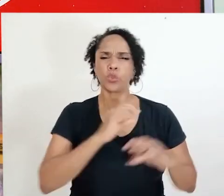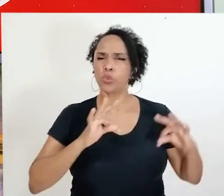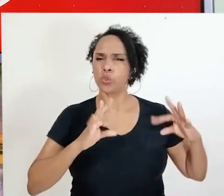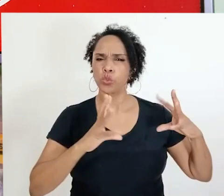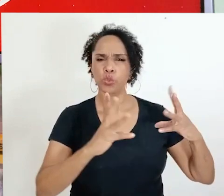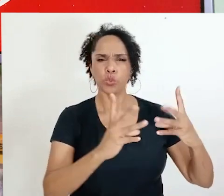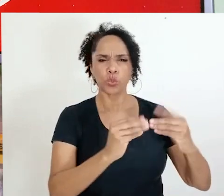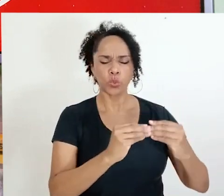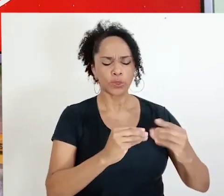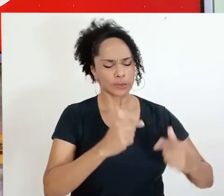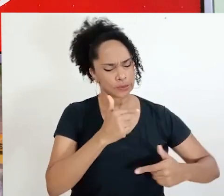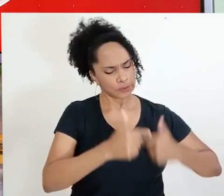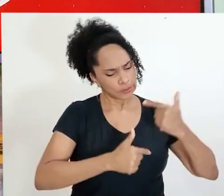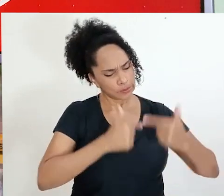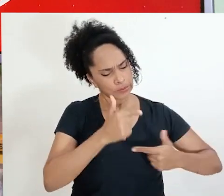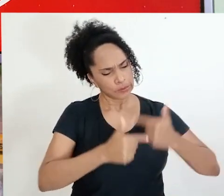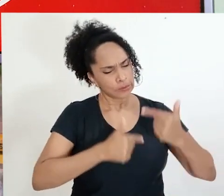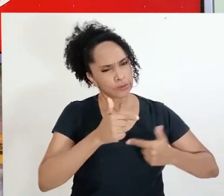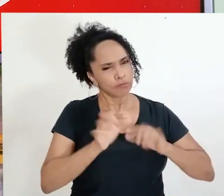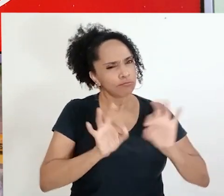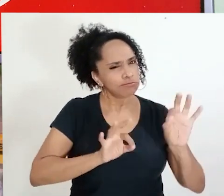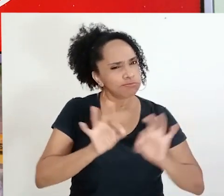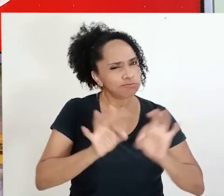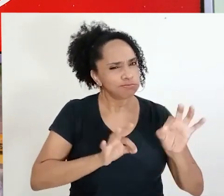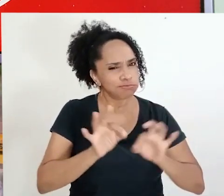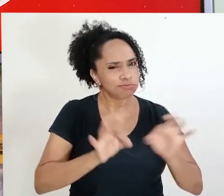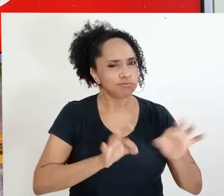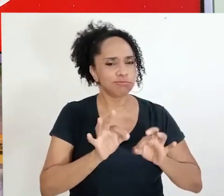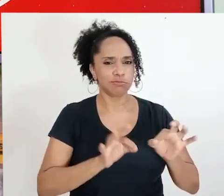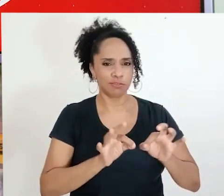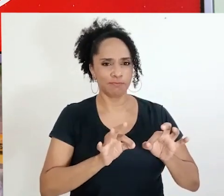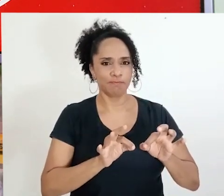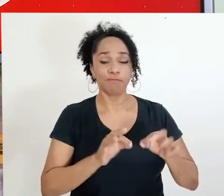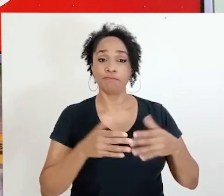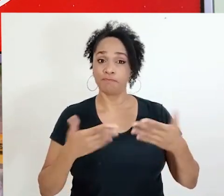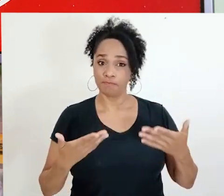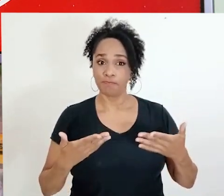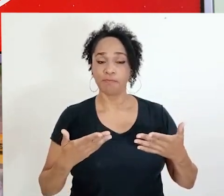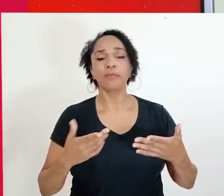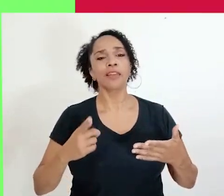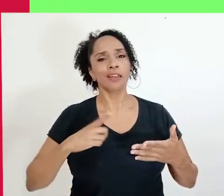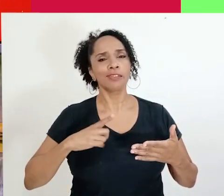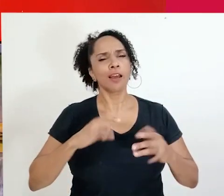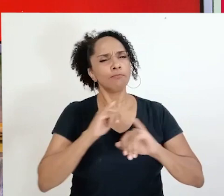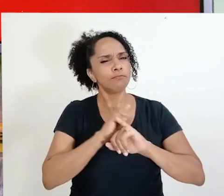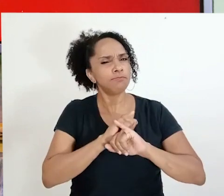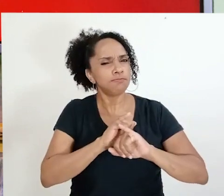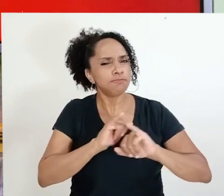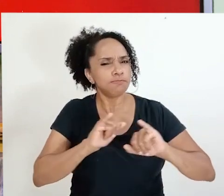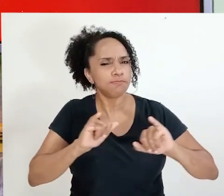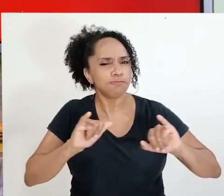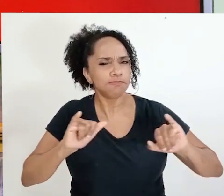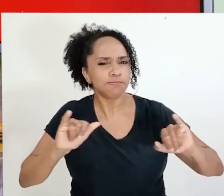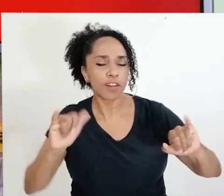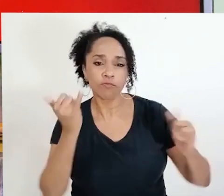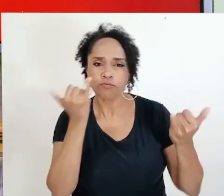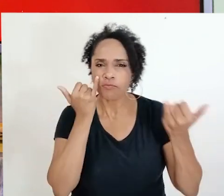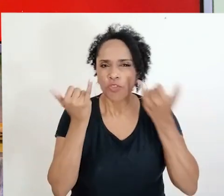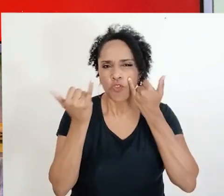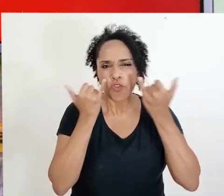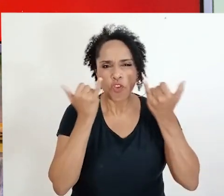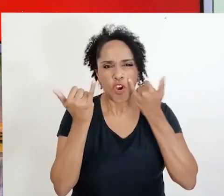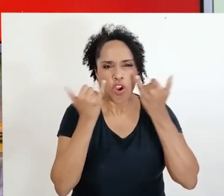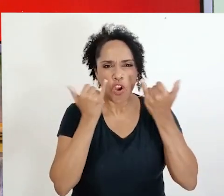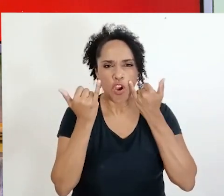servidores e gestão já progrediram na construção de algumas ações. Campanha de comunicação